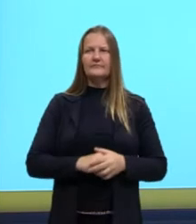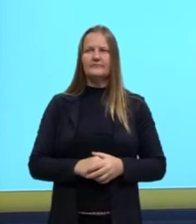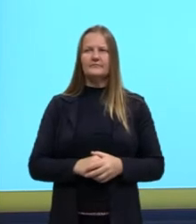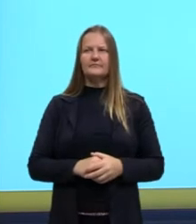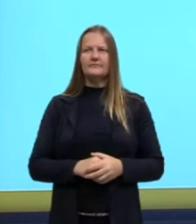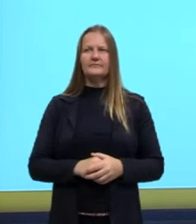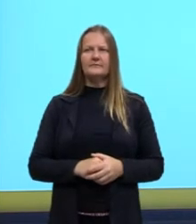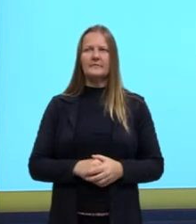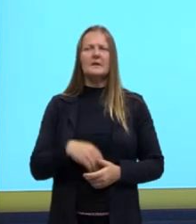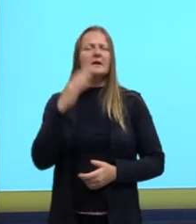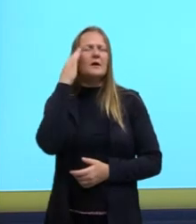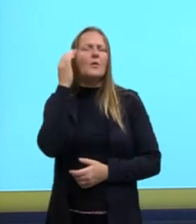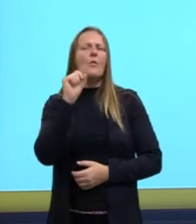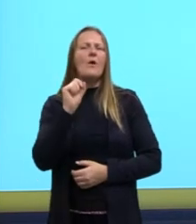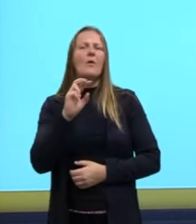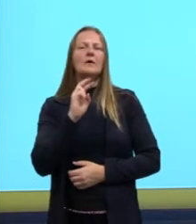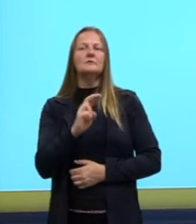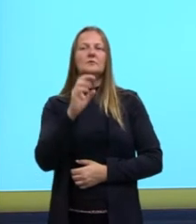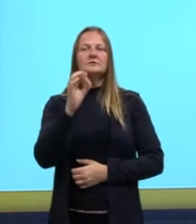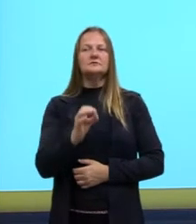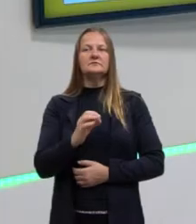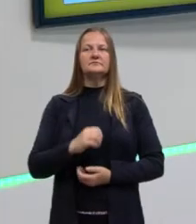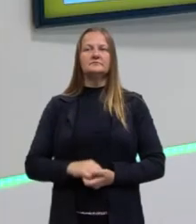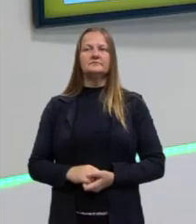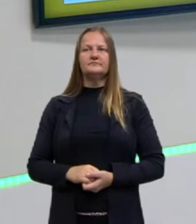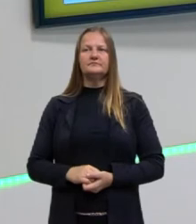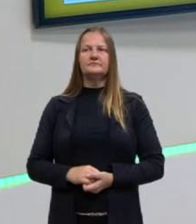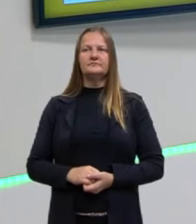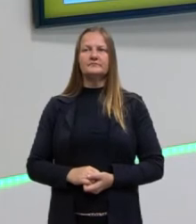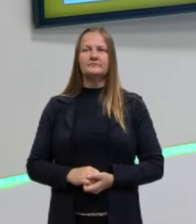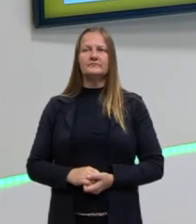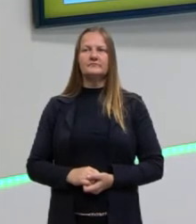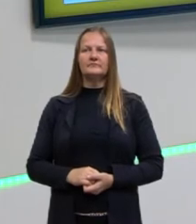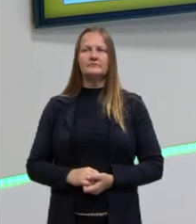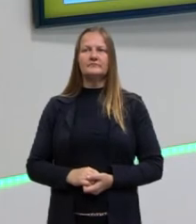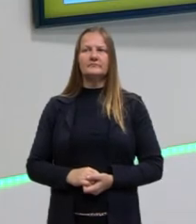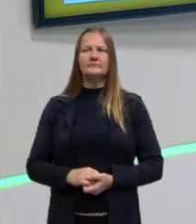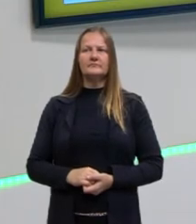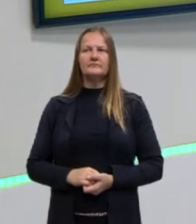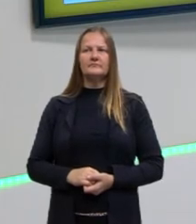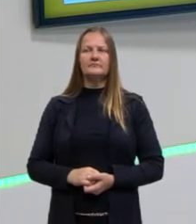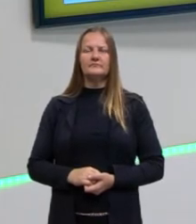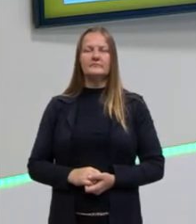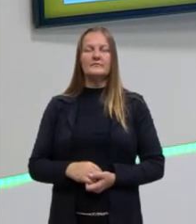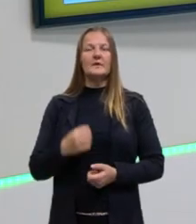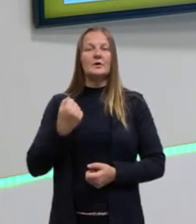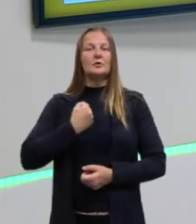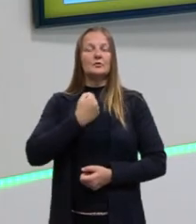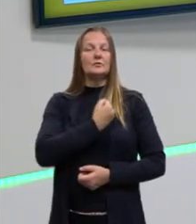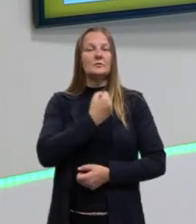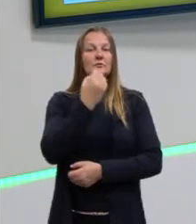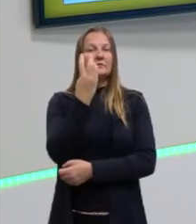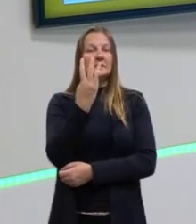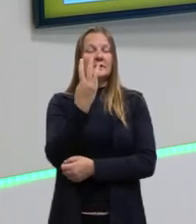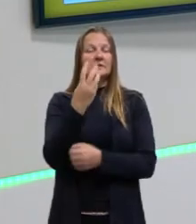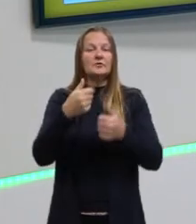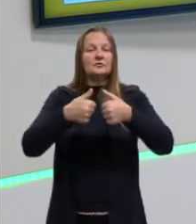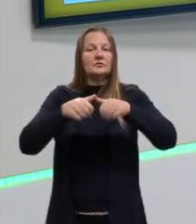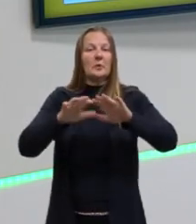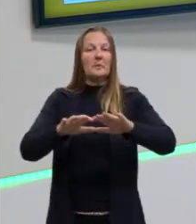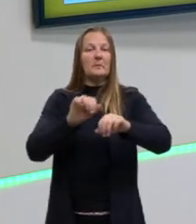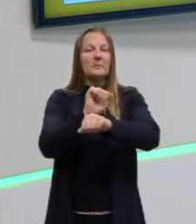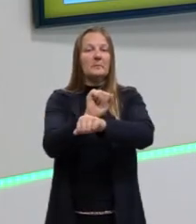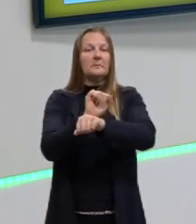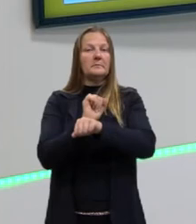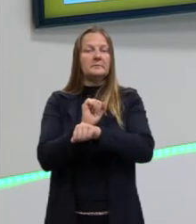sabem qual é a fase lá que ocorre a decantação? É a parte que fica em repouso, né? Porque